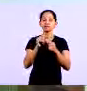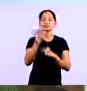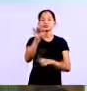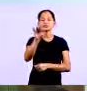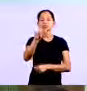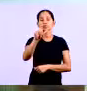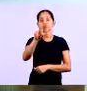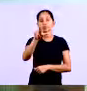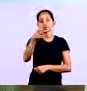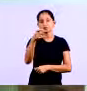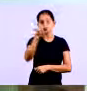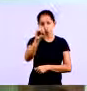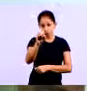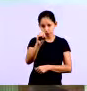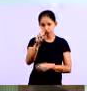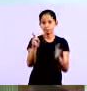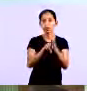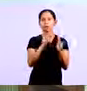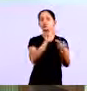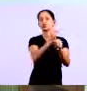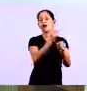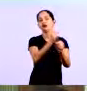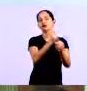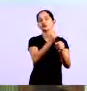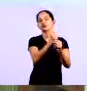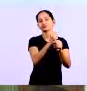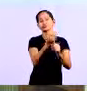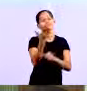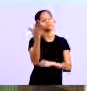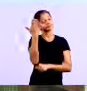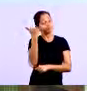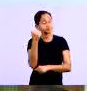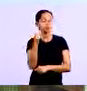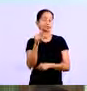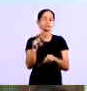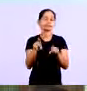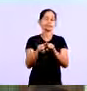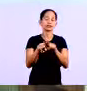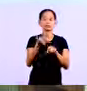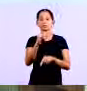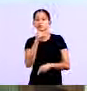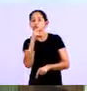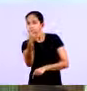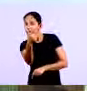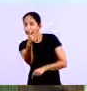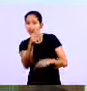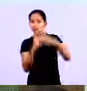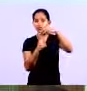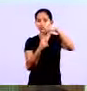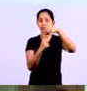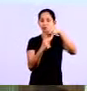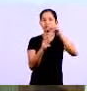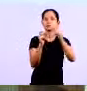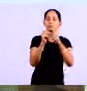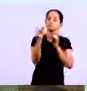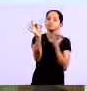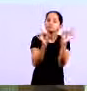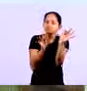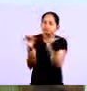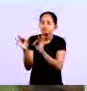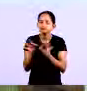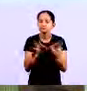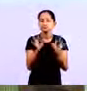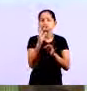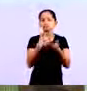aula, mas você vem reunindo essas informações. Mas se você tem, não tem o fluxo de caixa, mas tem as informações, você pode fazer um levantamento.